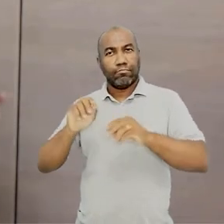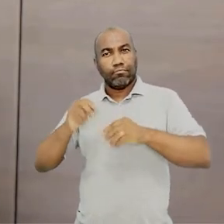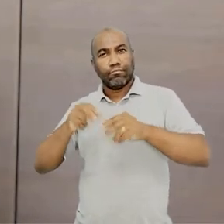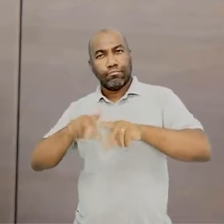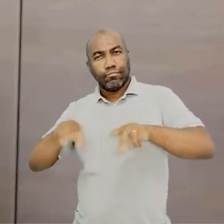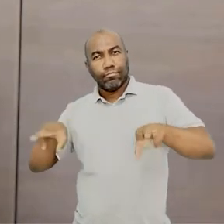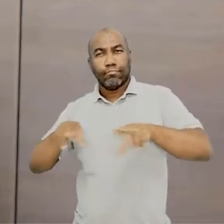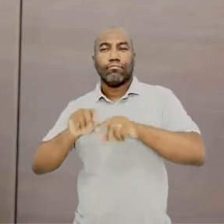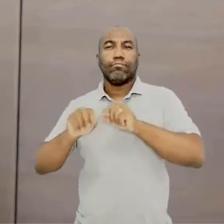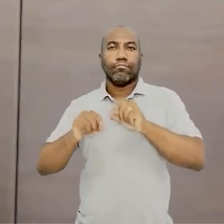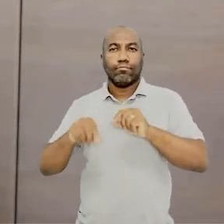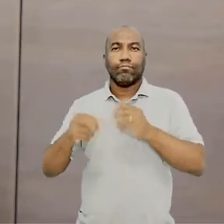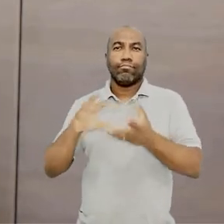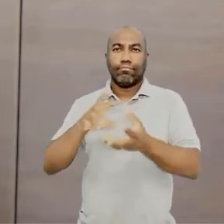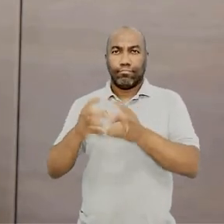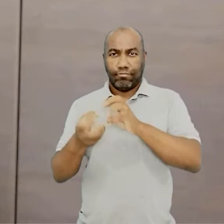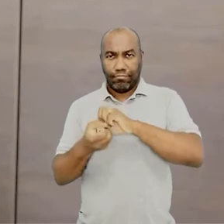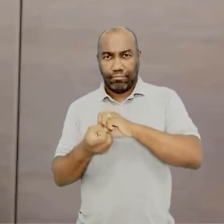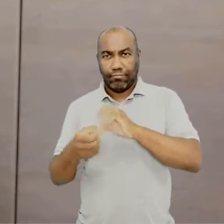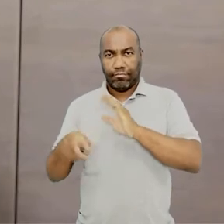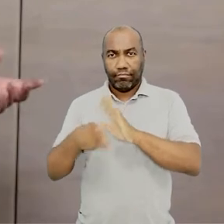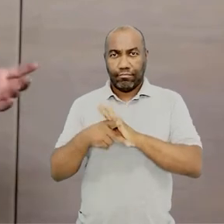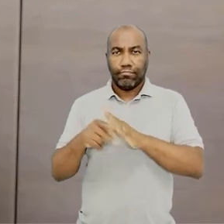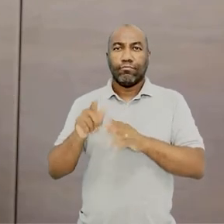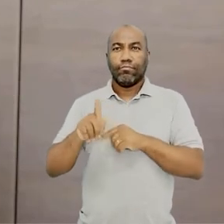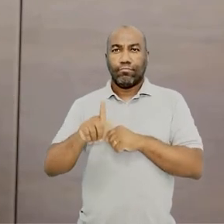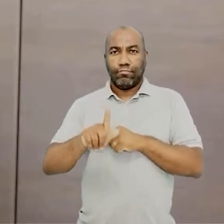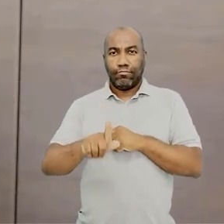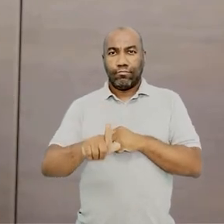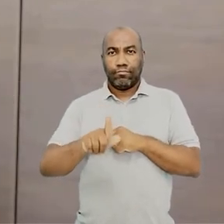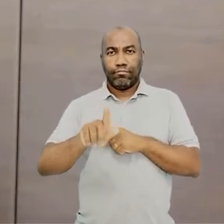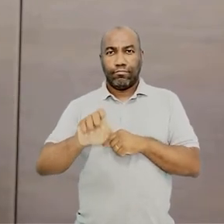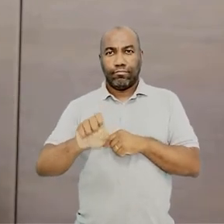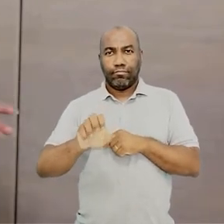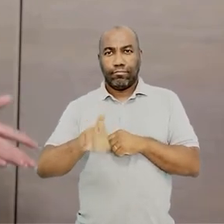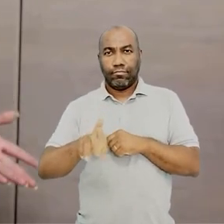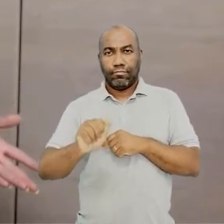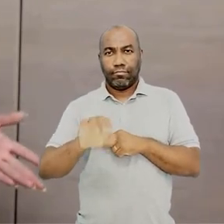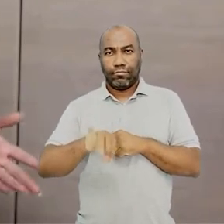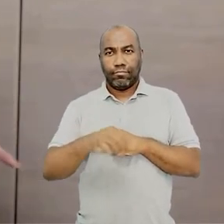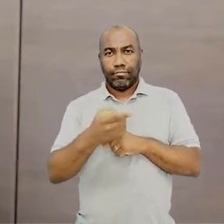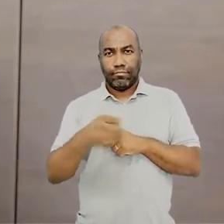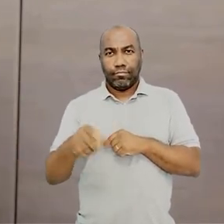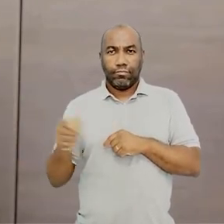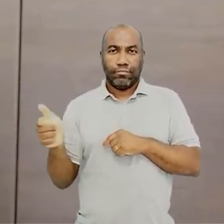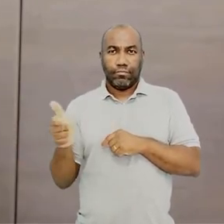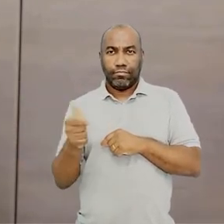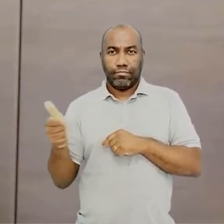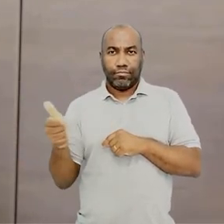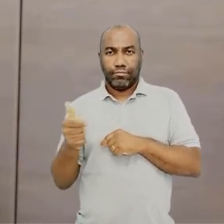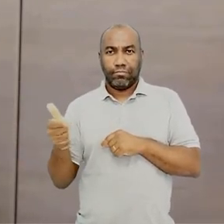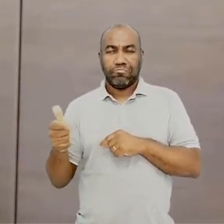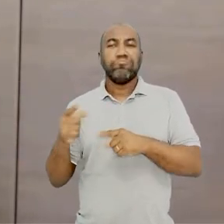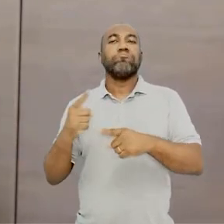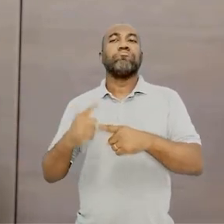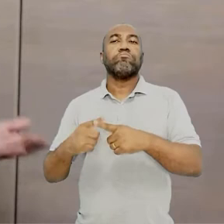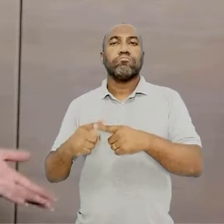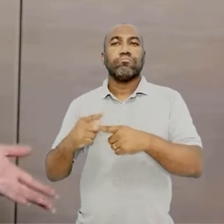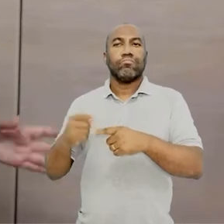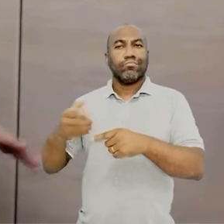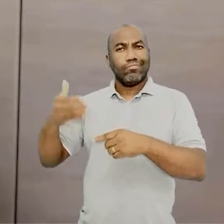fundada a geração de 22. Algumas pessoas chamam de geração de 22 porque é de 1922,